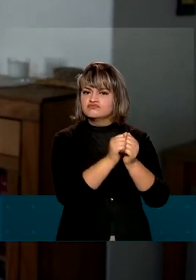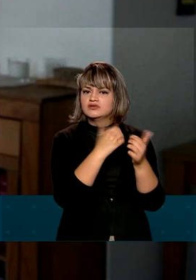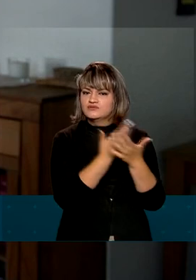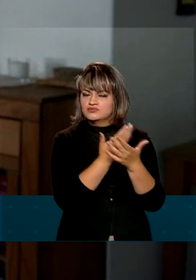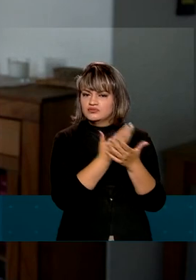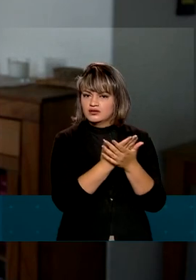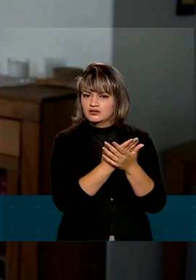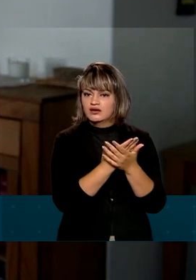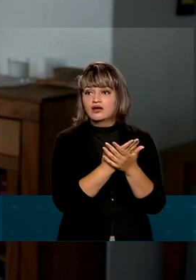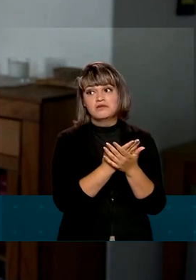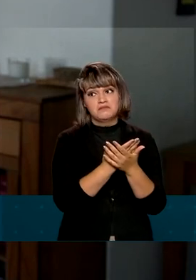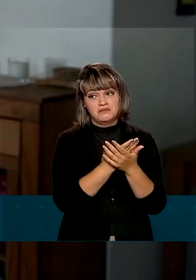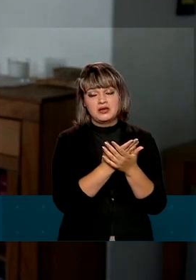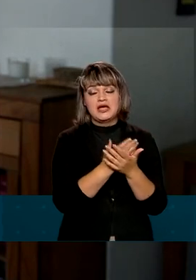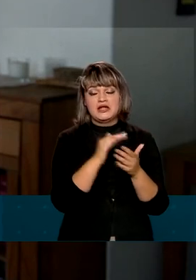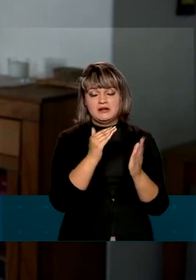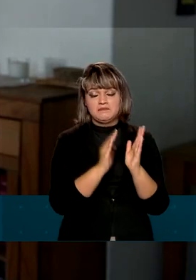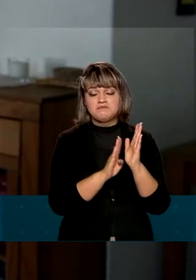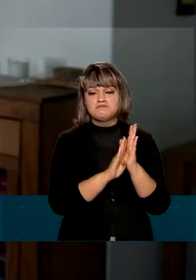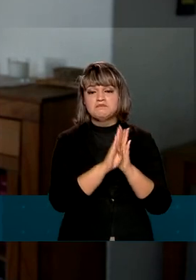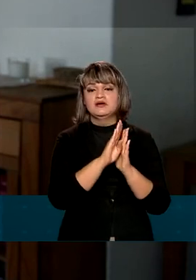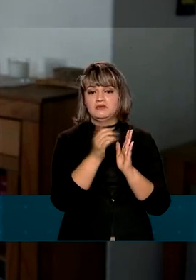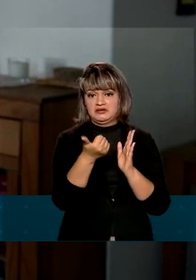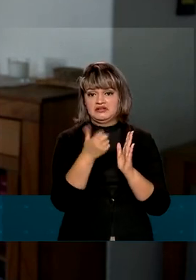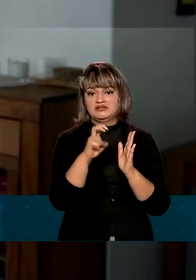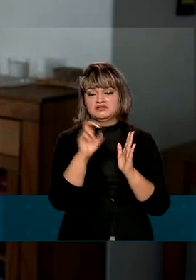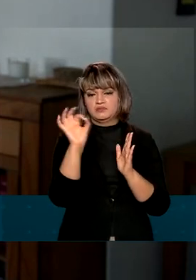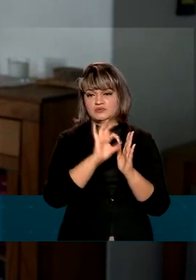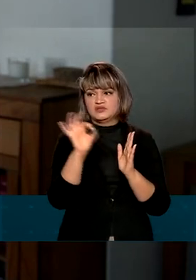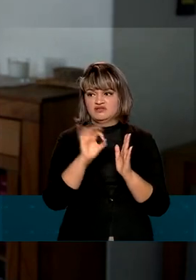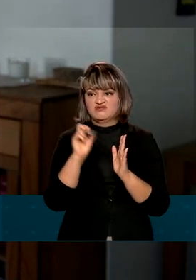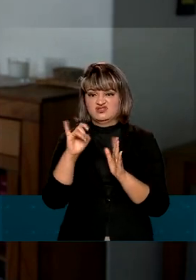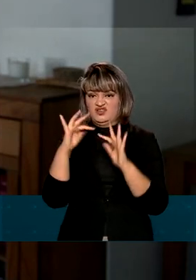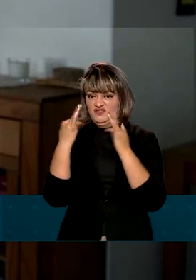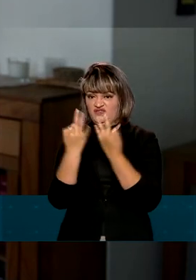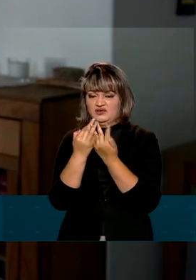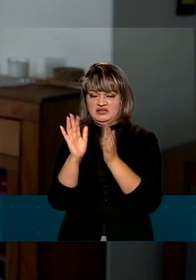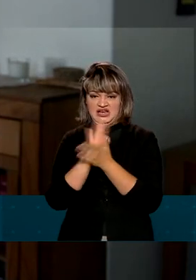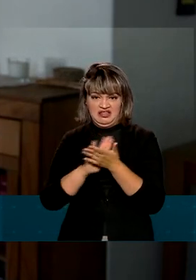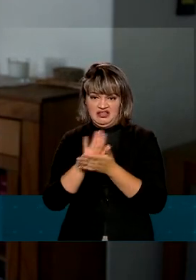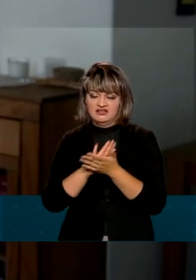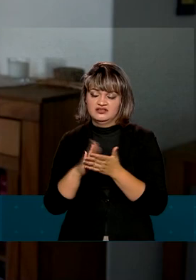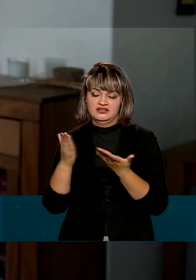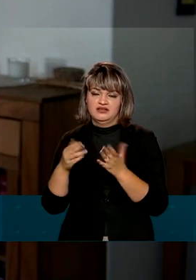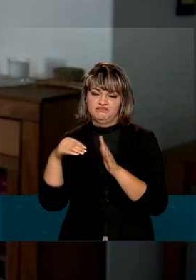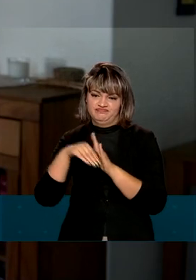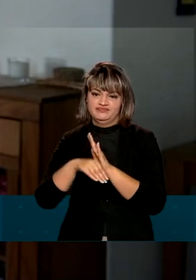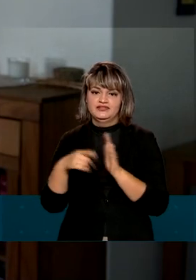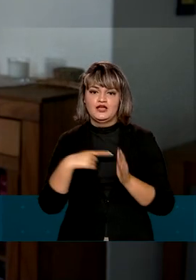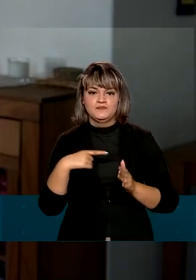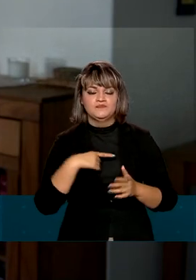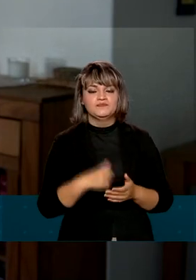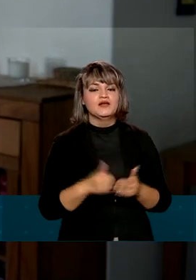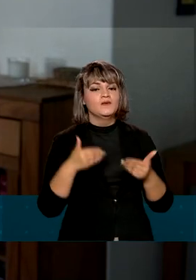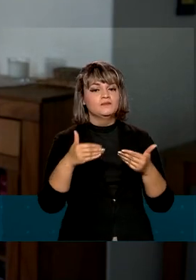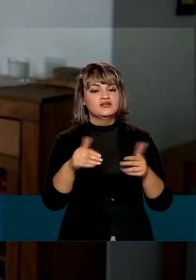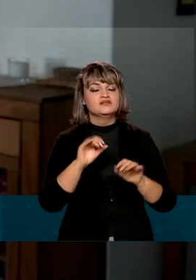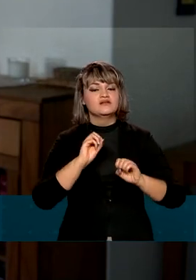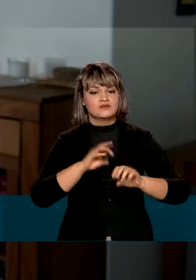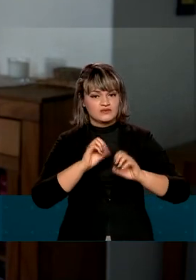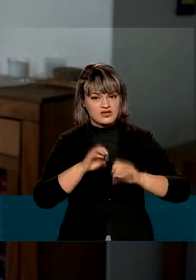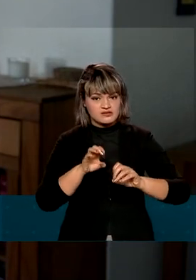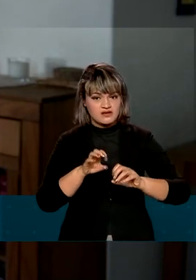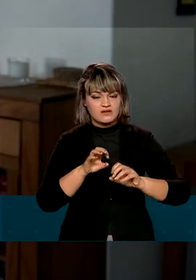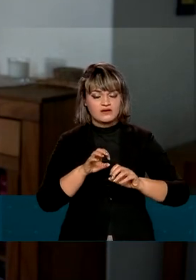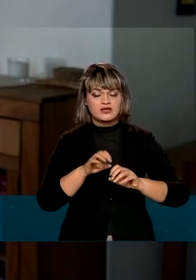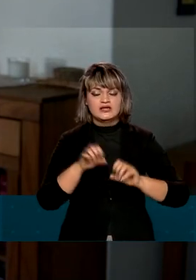vida escolar é 15% maior do que aqueles onde as famílias não se fazem presentes. Segundo o Ministério da Educação,